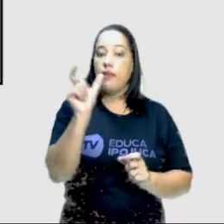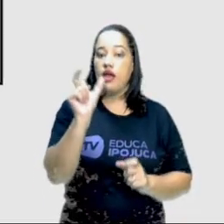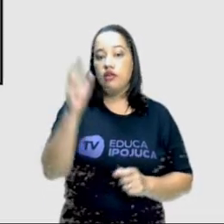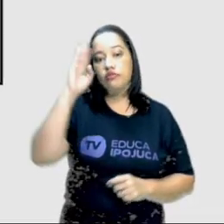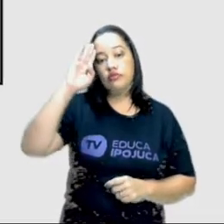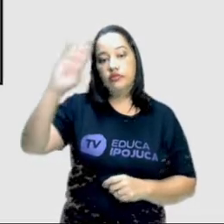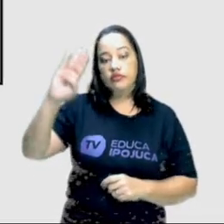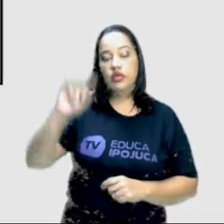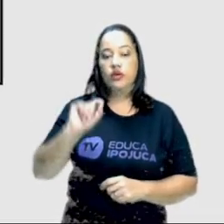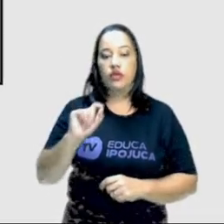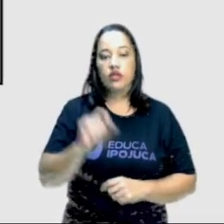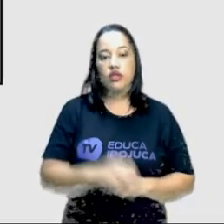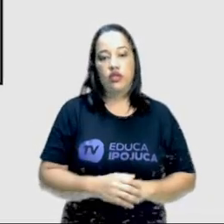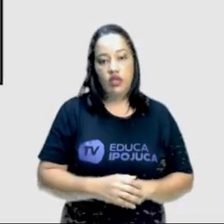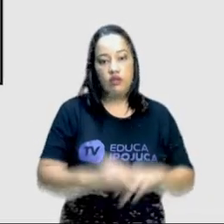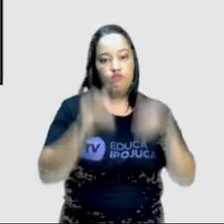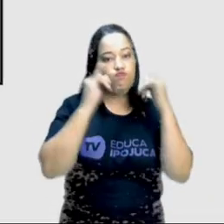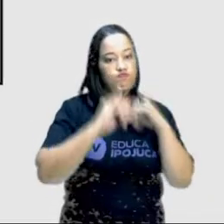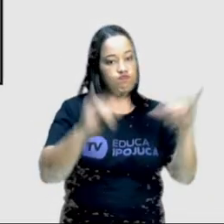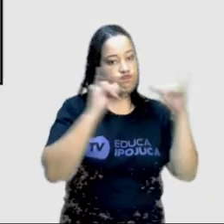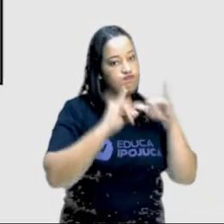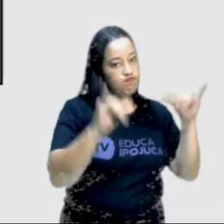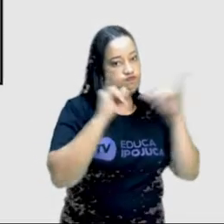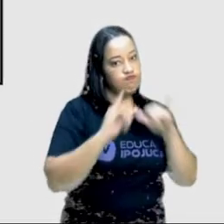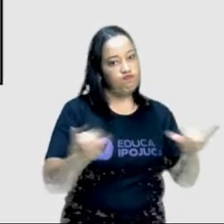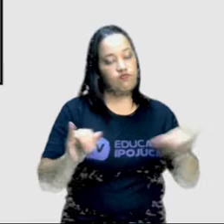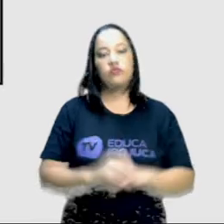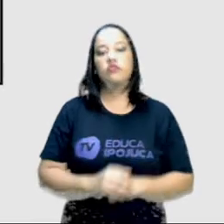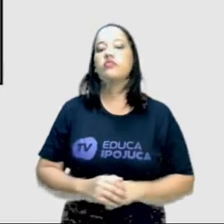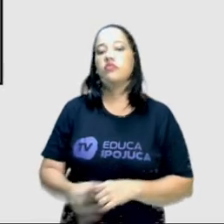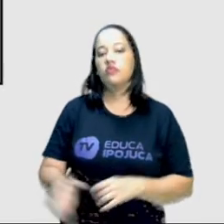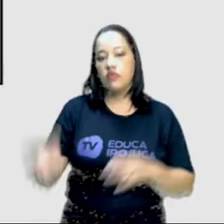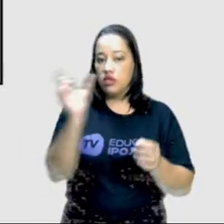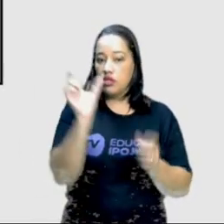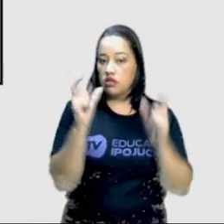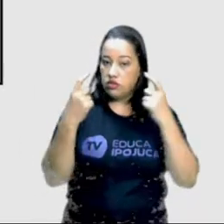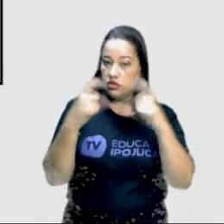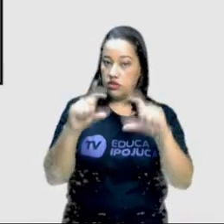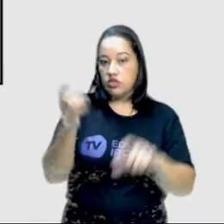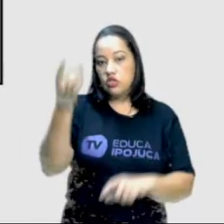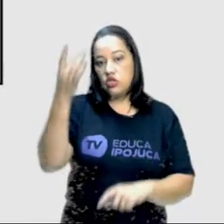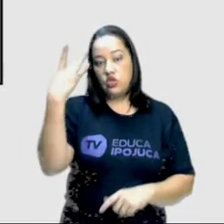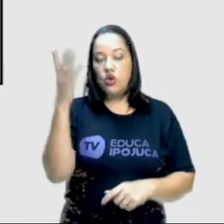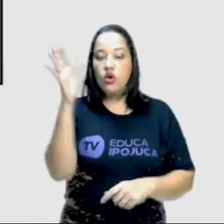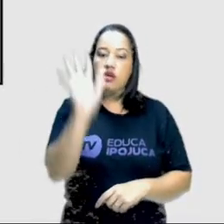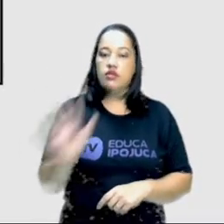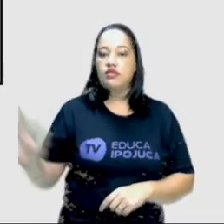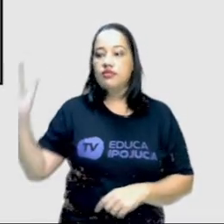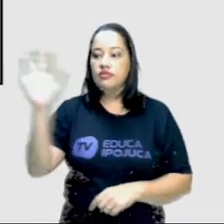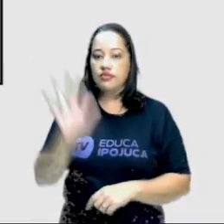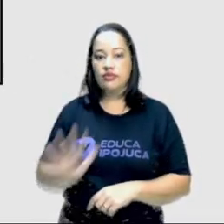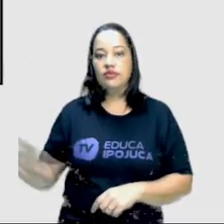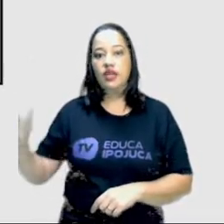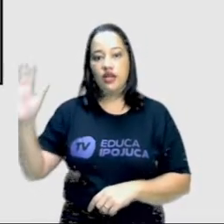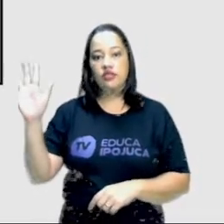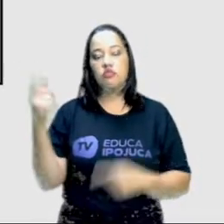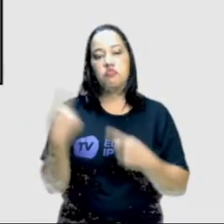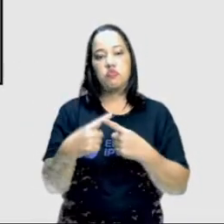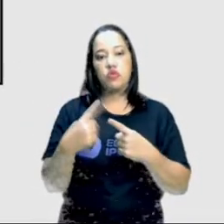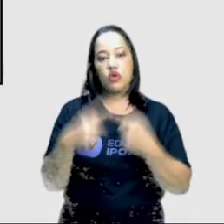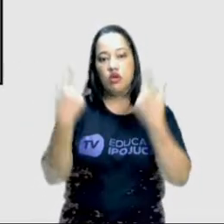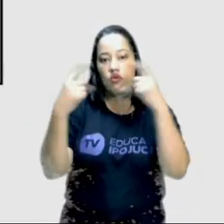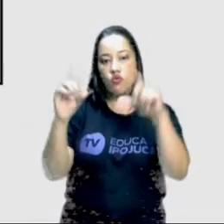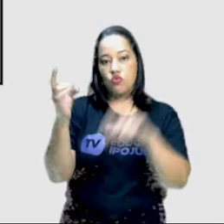são campanhas publicitárias, slogan e imagem. Porque o slogan vai